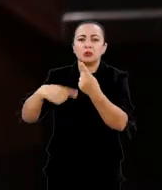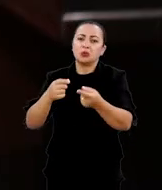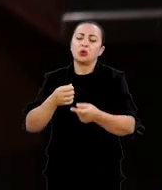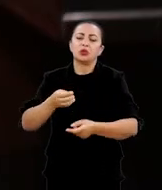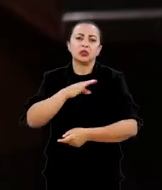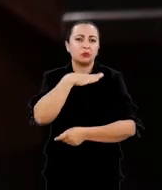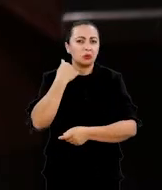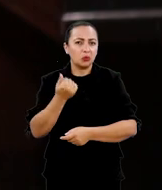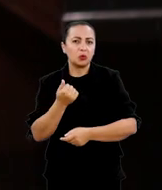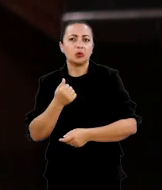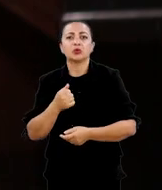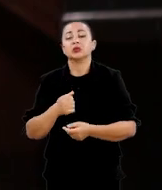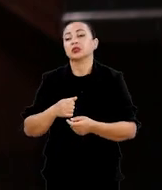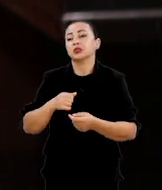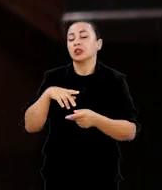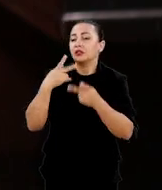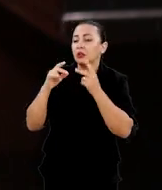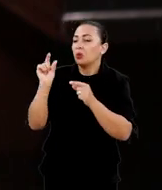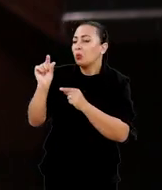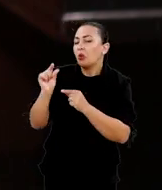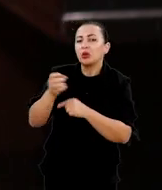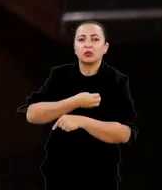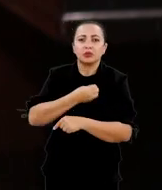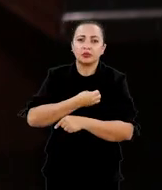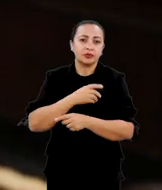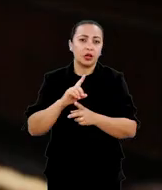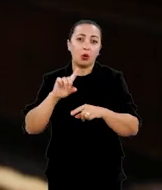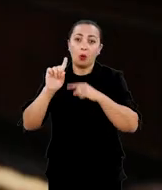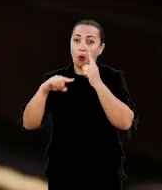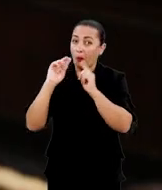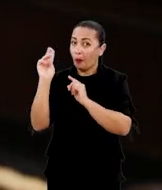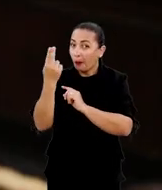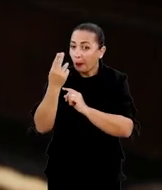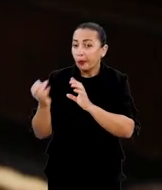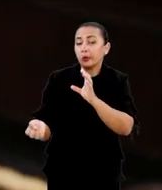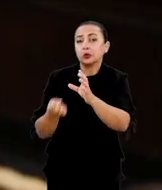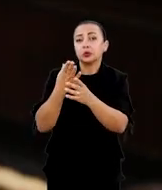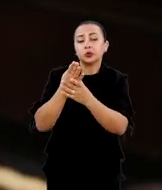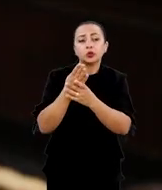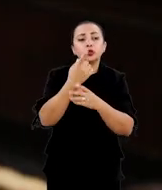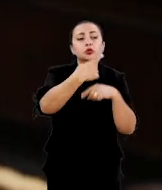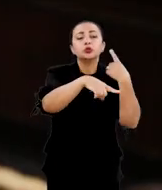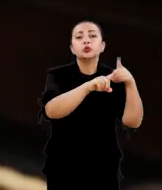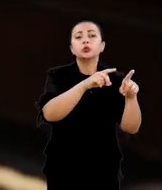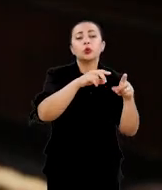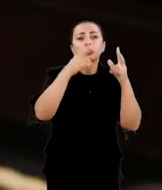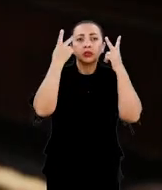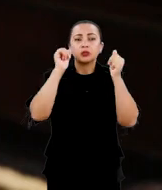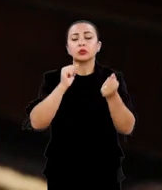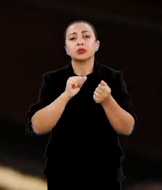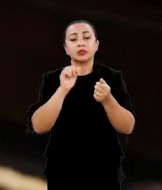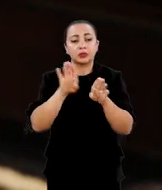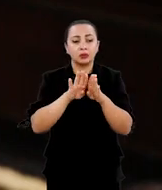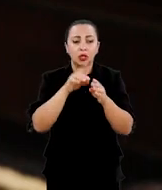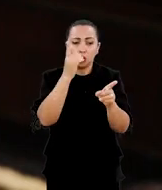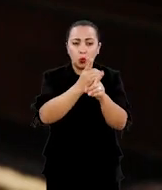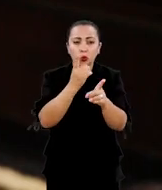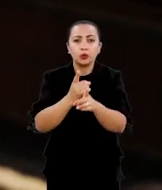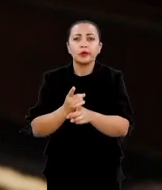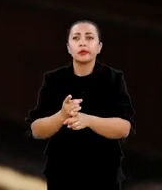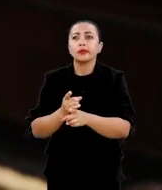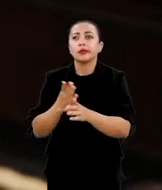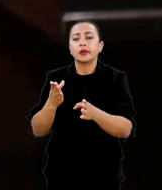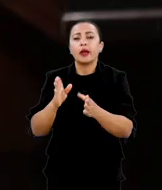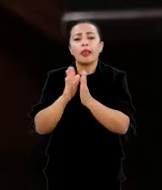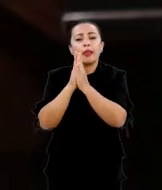depois da morte dele, escreveram dados biográficos dele, ou então vem de uma outra natureza de fonte, que